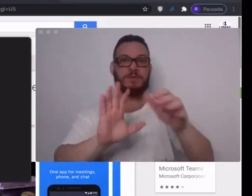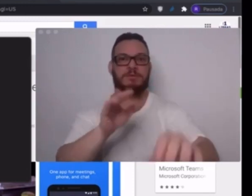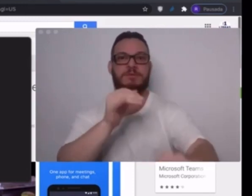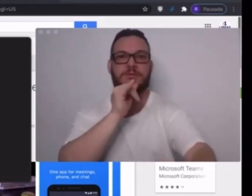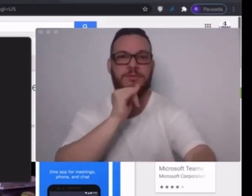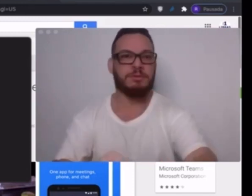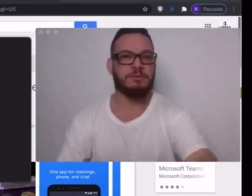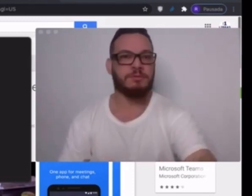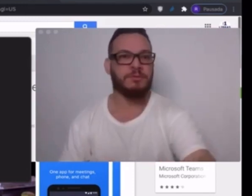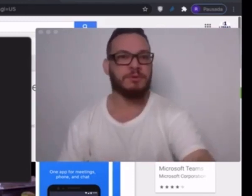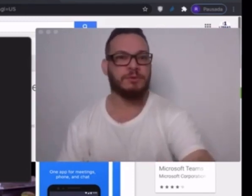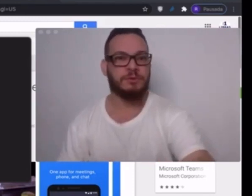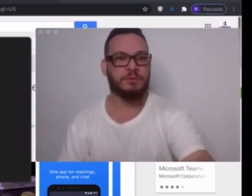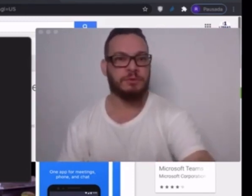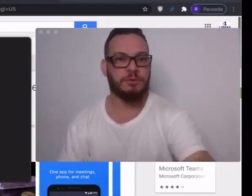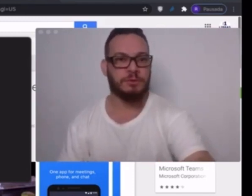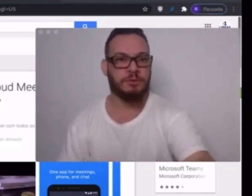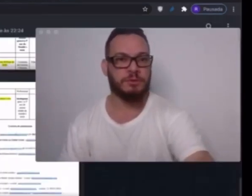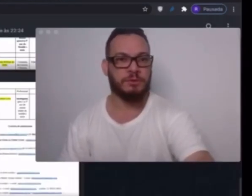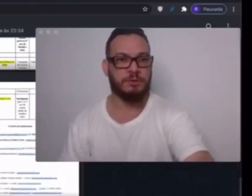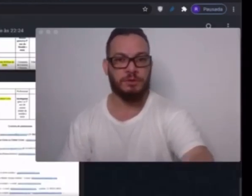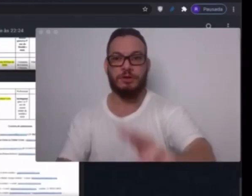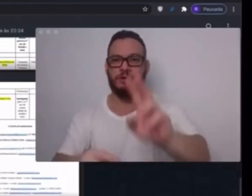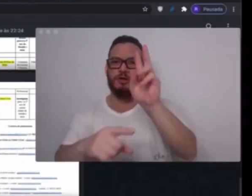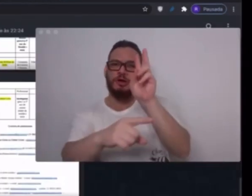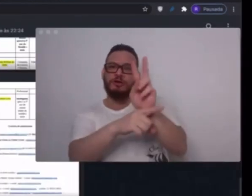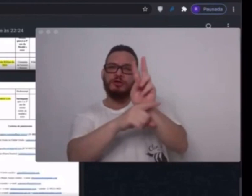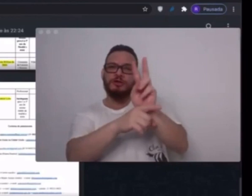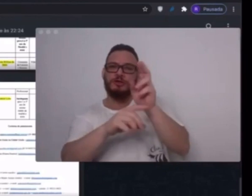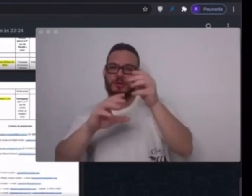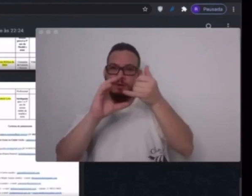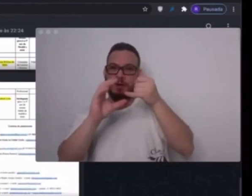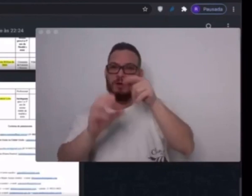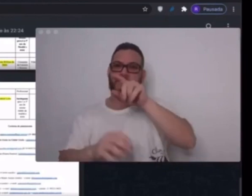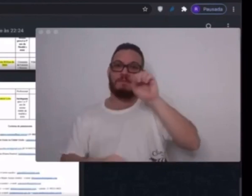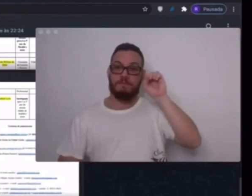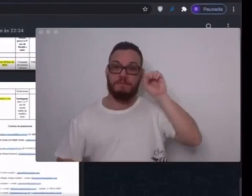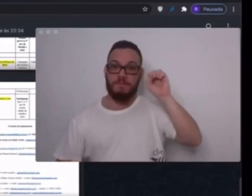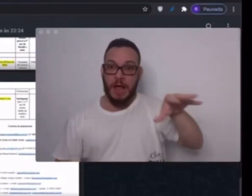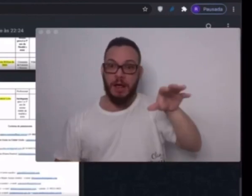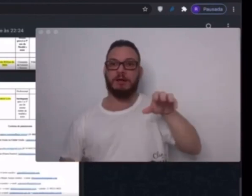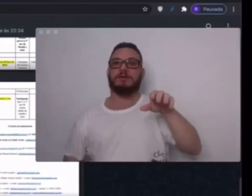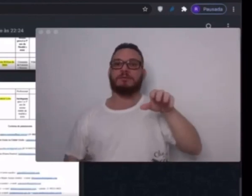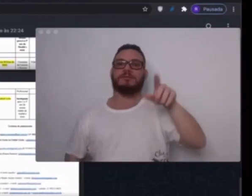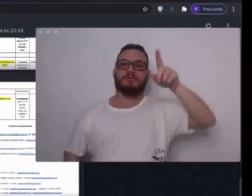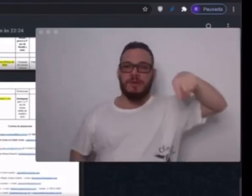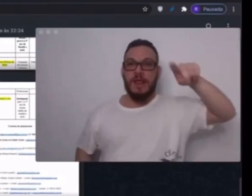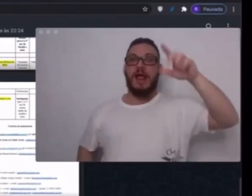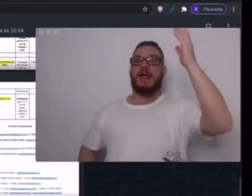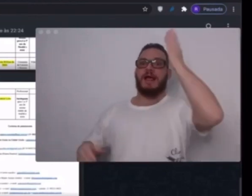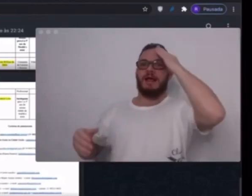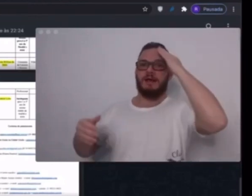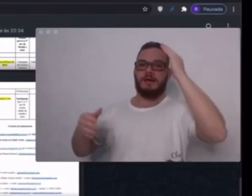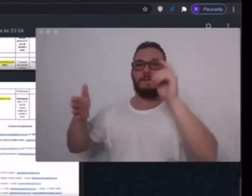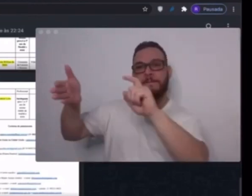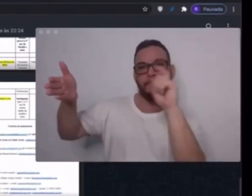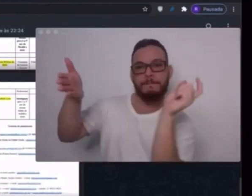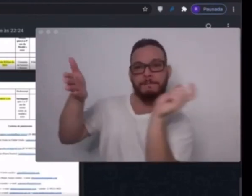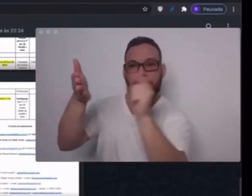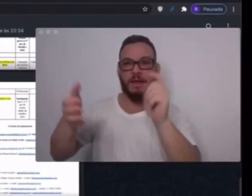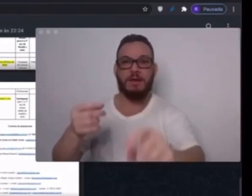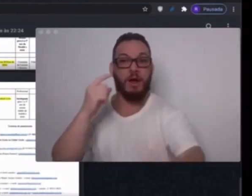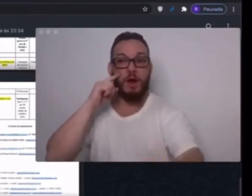Mas como é que você entra dentro da sala que a gente vai abrir para o congressinho? A gente vai enviar um link para vocês. Vai ser um link pelo WhatsApp mesmo.